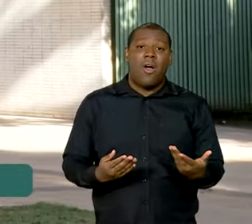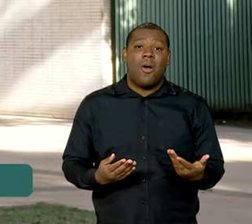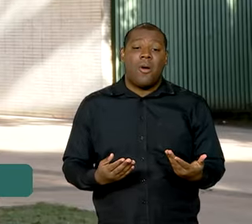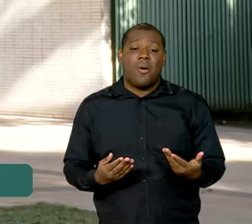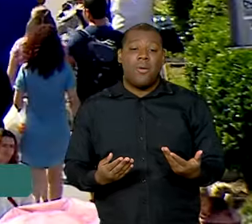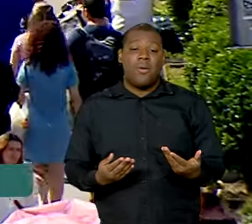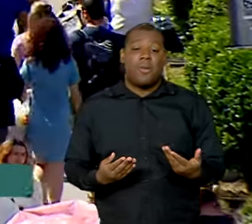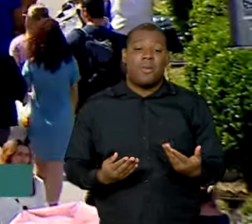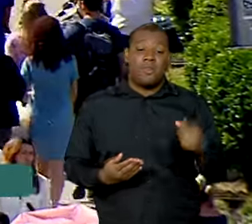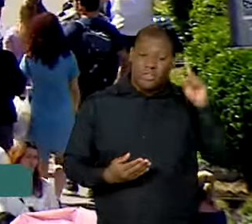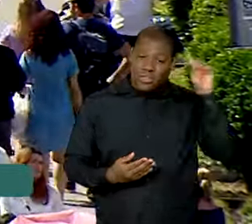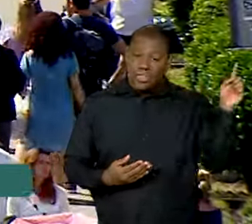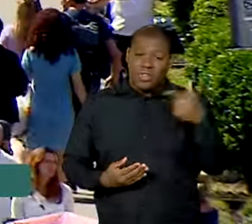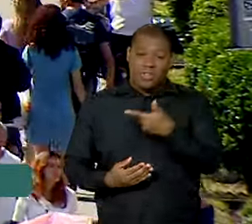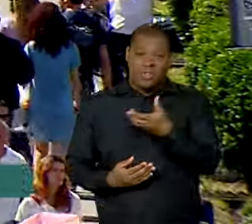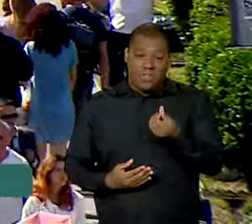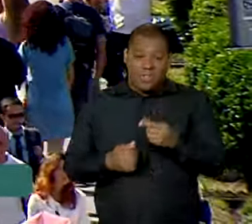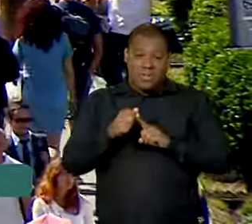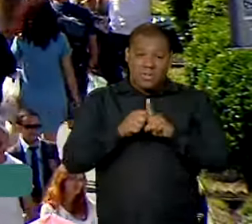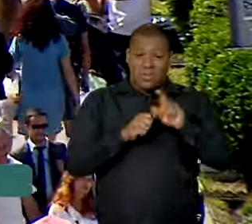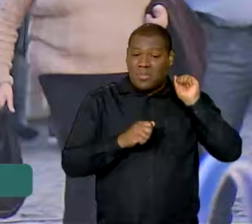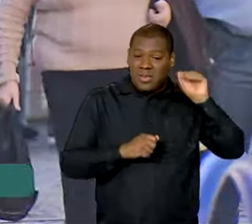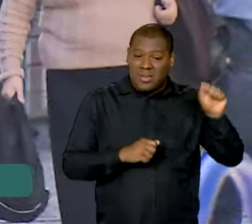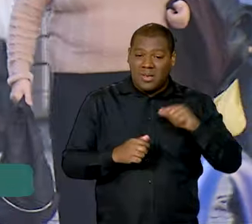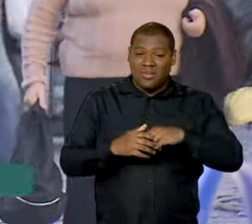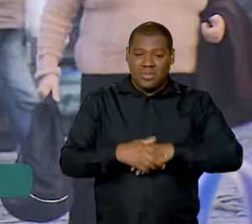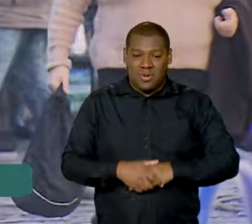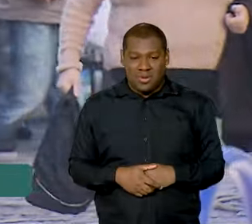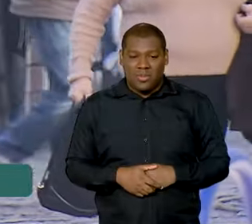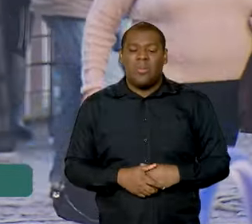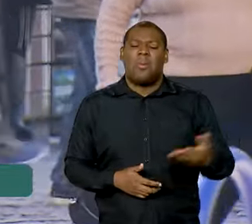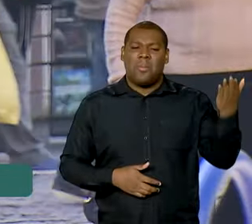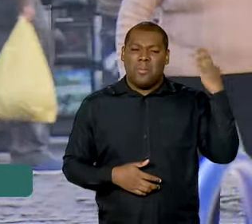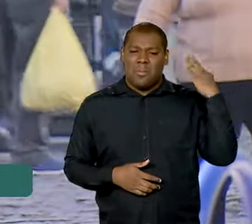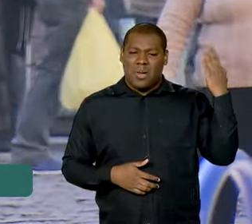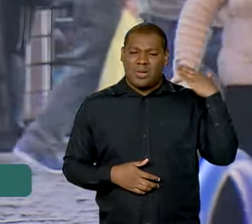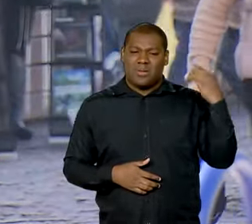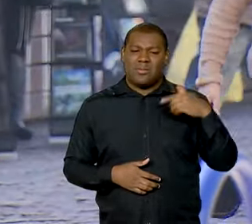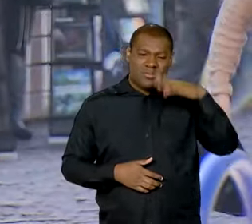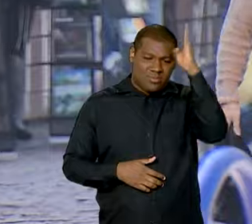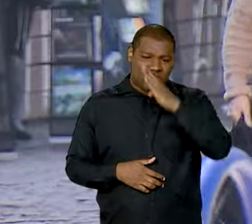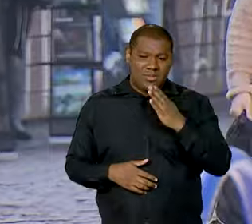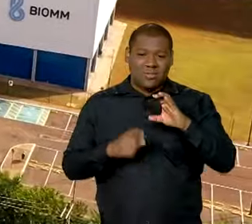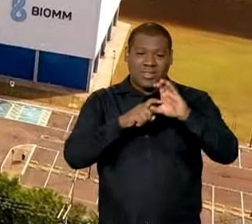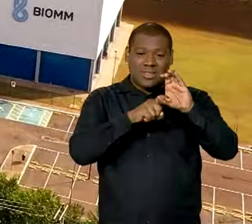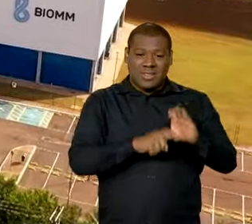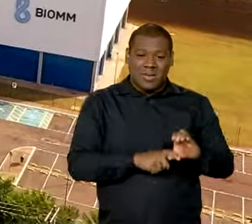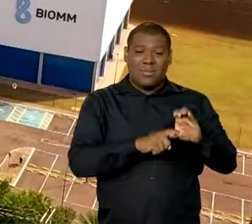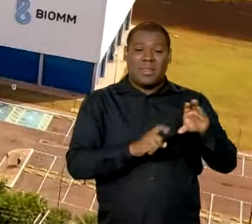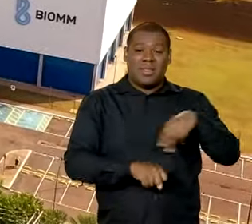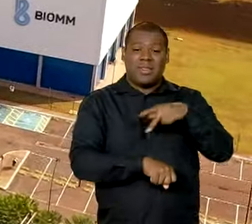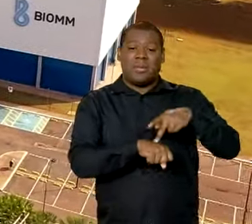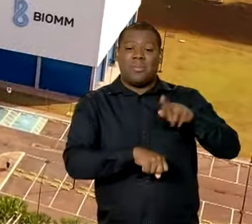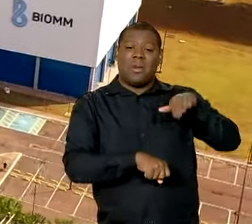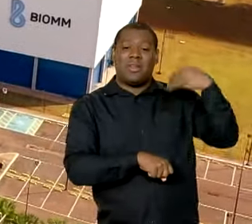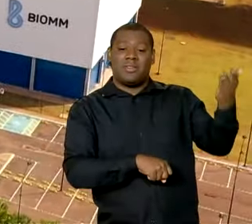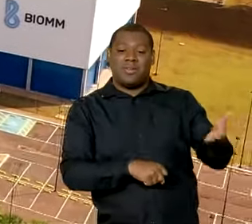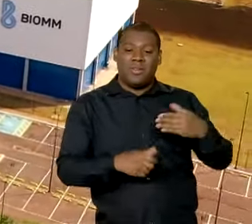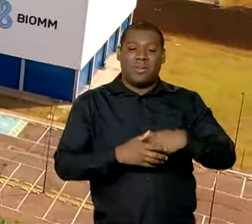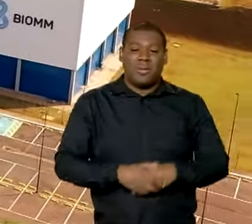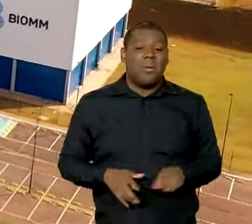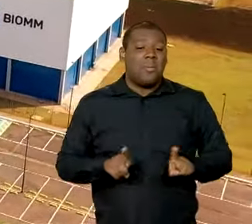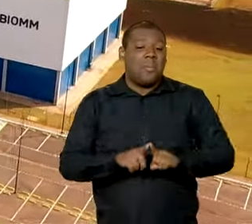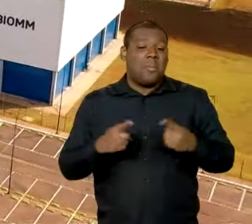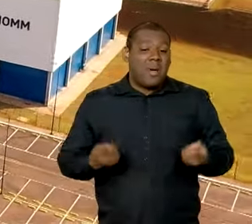reais. Há mais de duas décadas, o Brasil dependia do mercado externo. Mas agora, a planta de